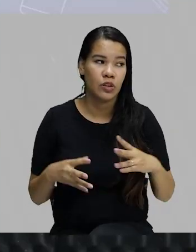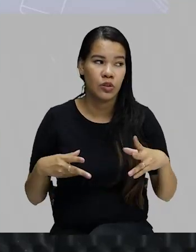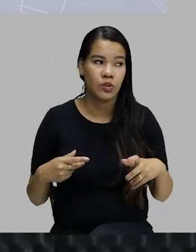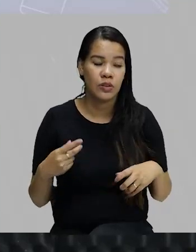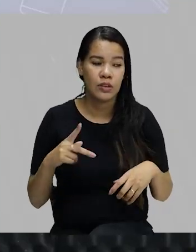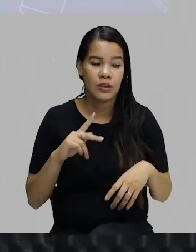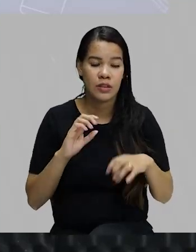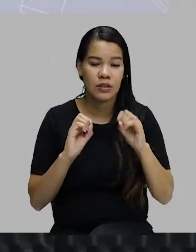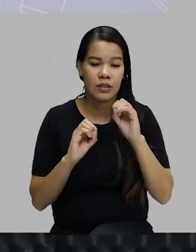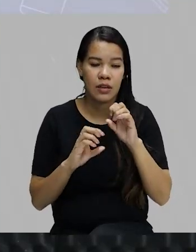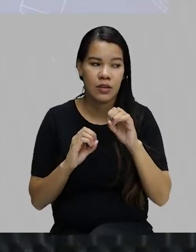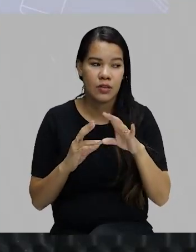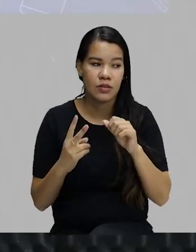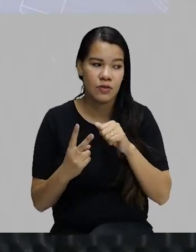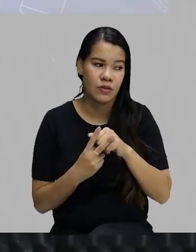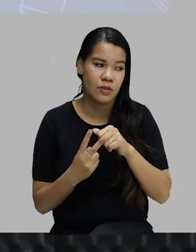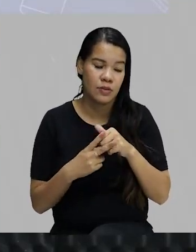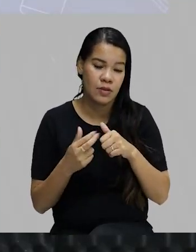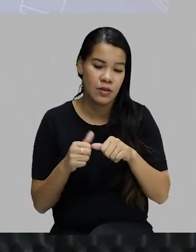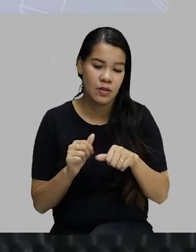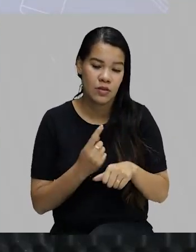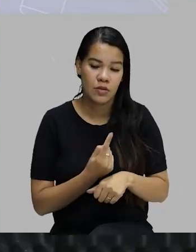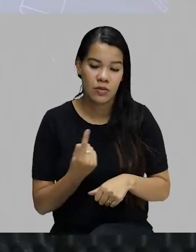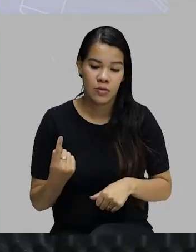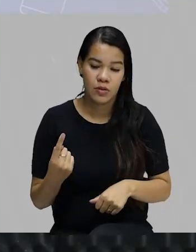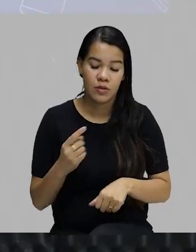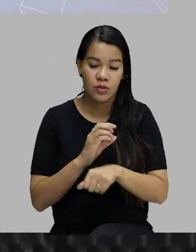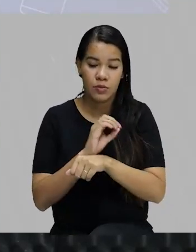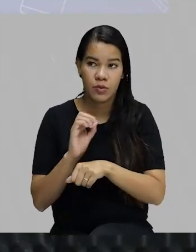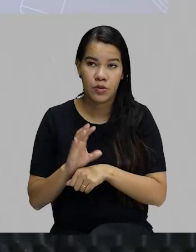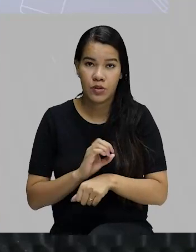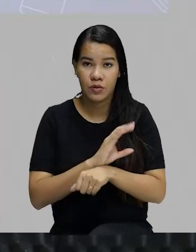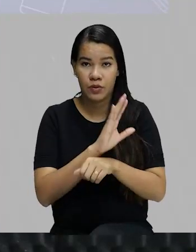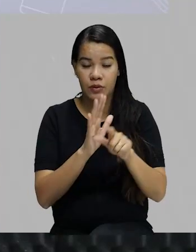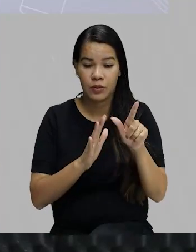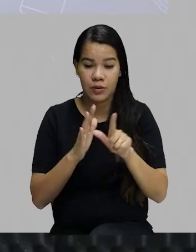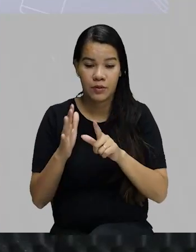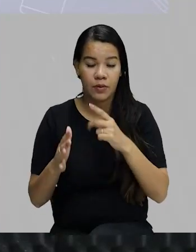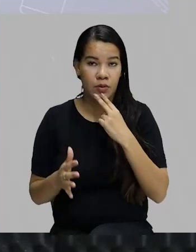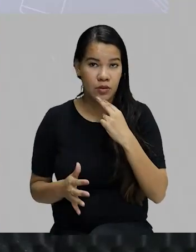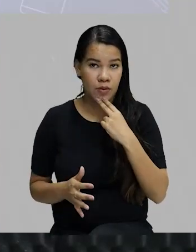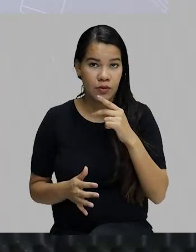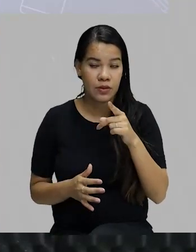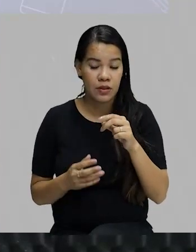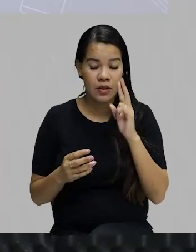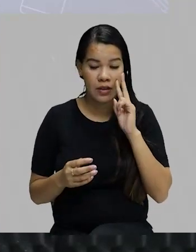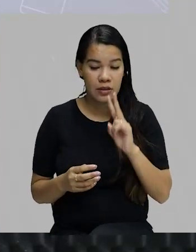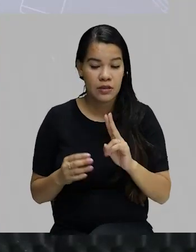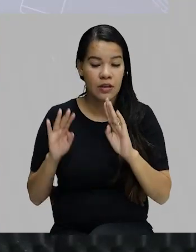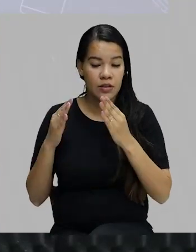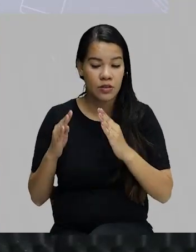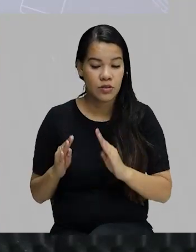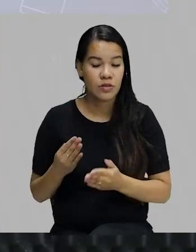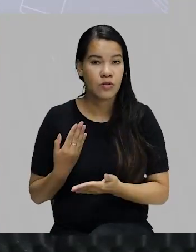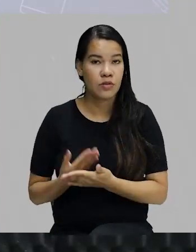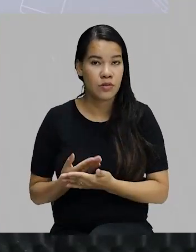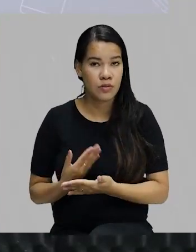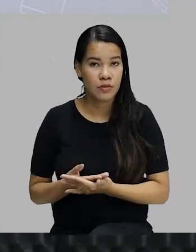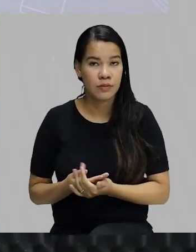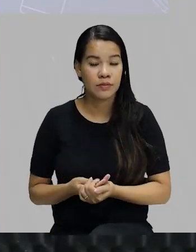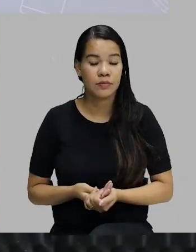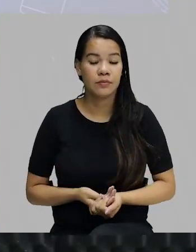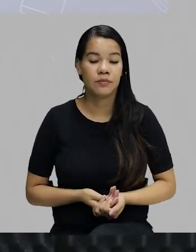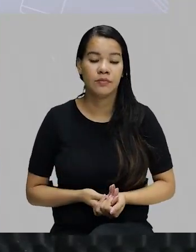essas aulas, gente, de verbo, elas estão dispostas lá na plataforma para vocês reverem. O pretérito plus com a